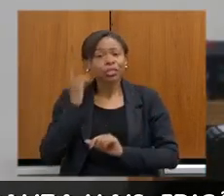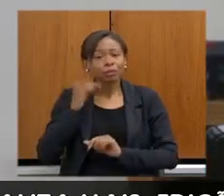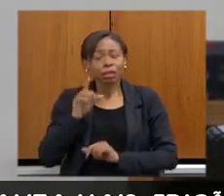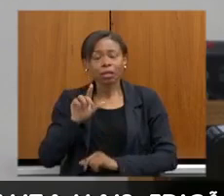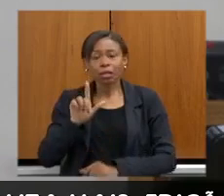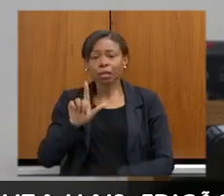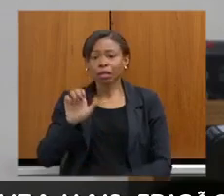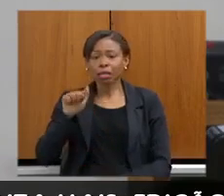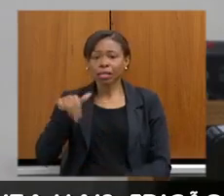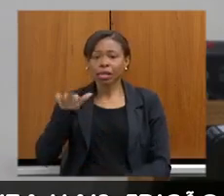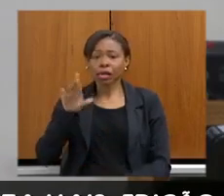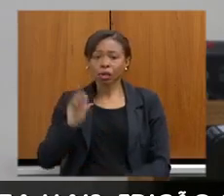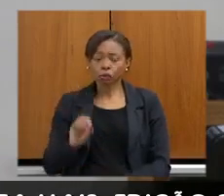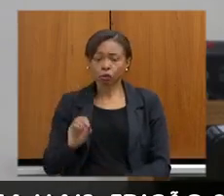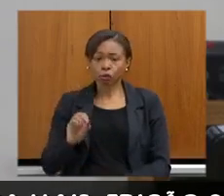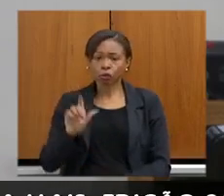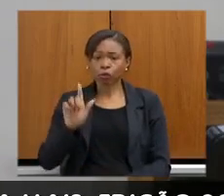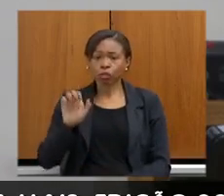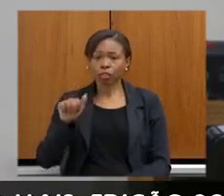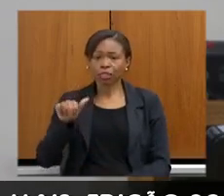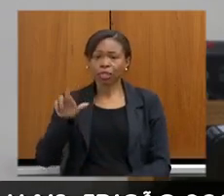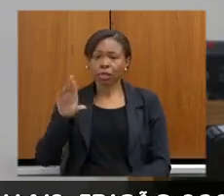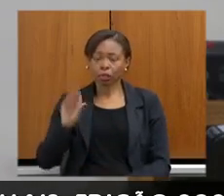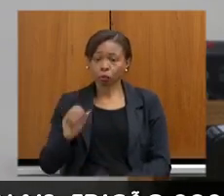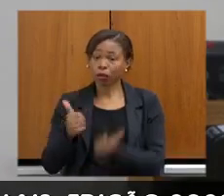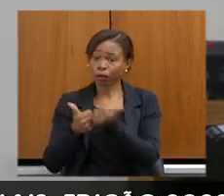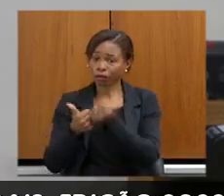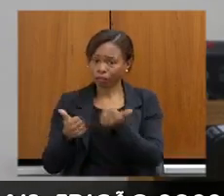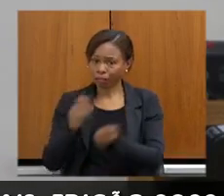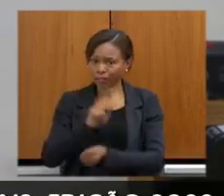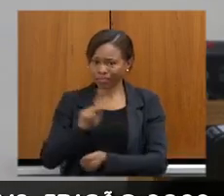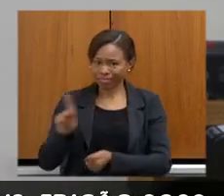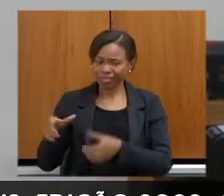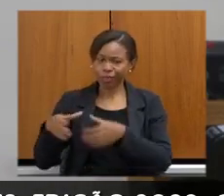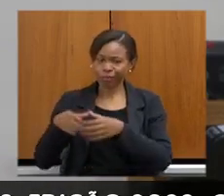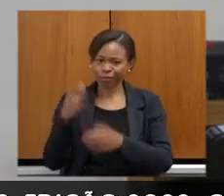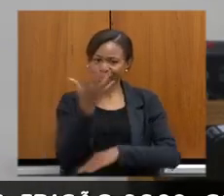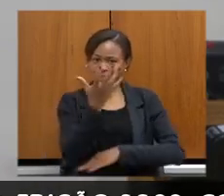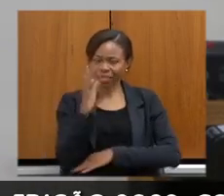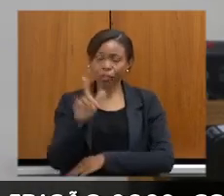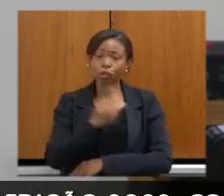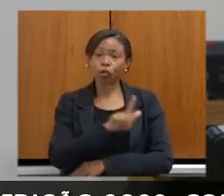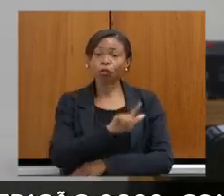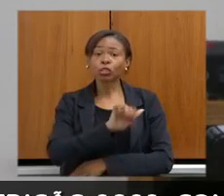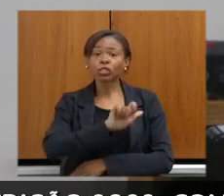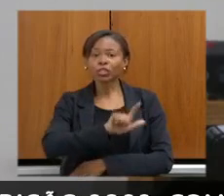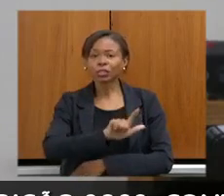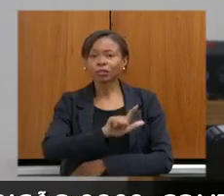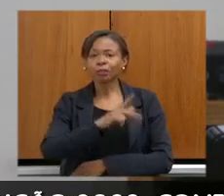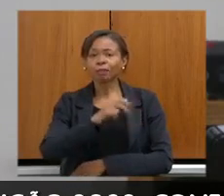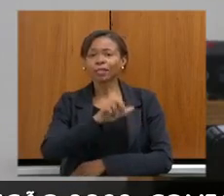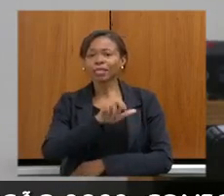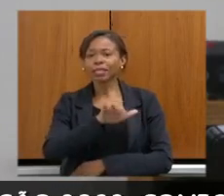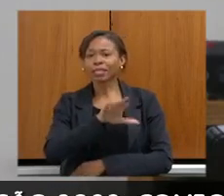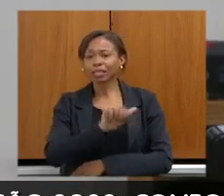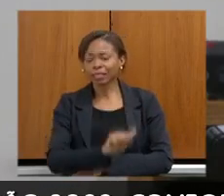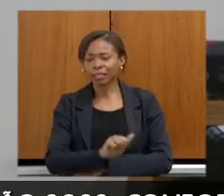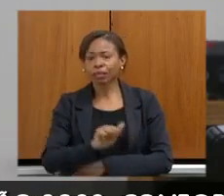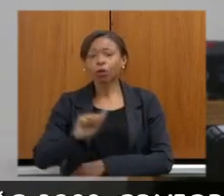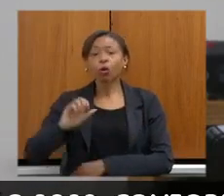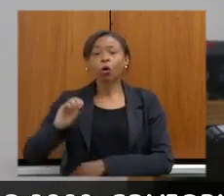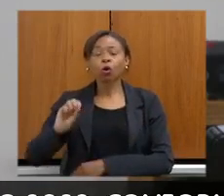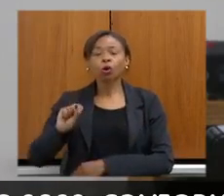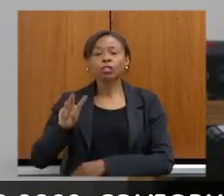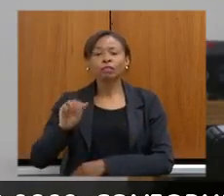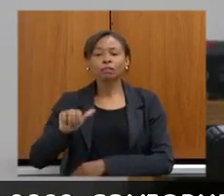Genaro, que é o vice-presidente da Comissão de Meio Ambiente, ao deputado Gil Pereira, ao deputado Oswaldo Lopes e ao deputado